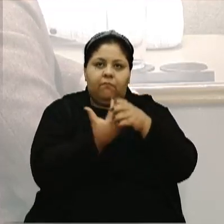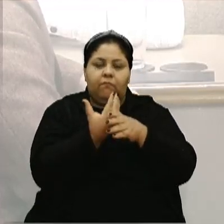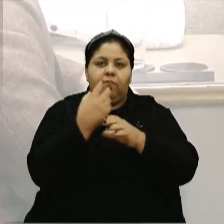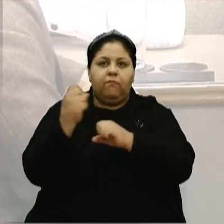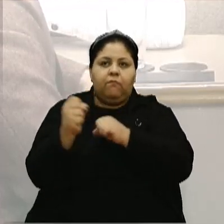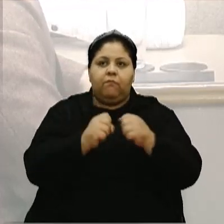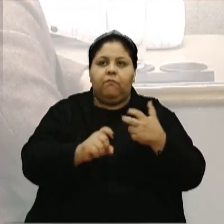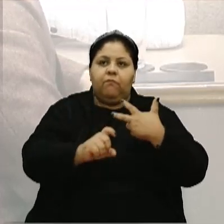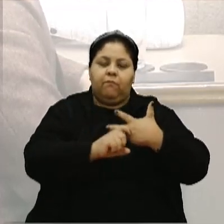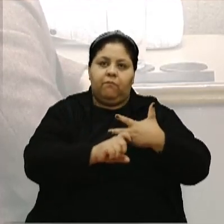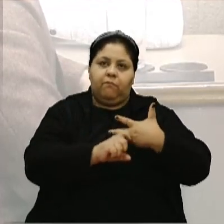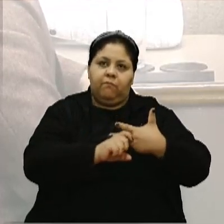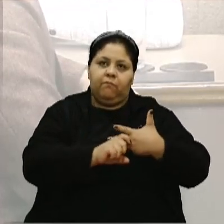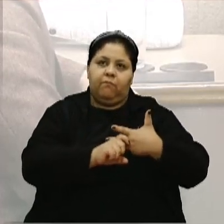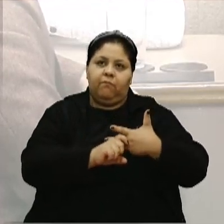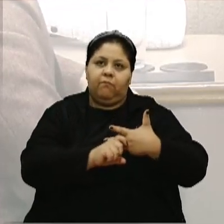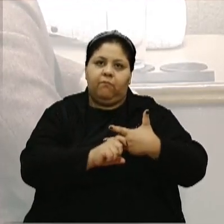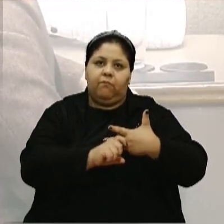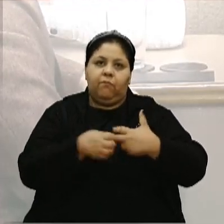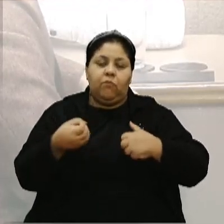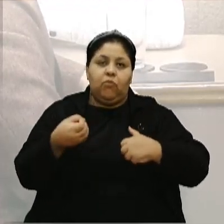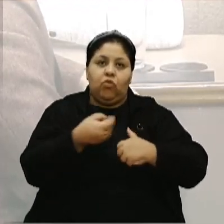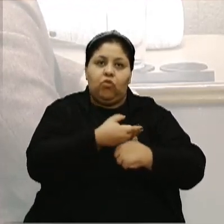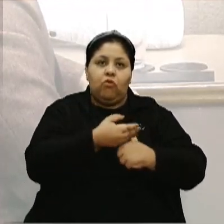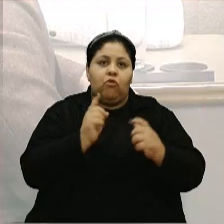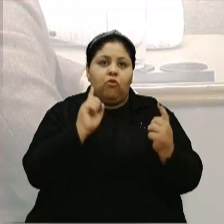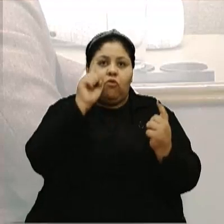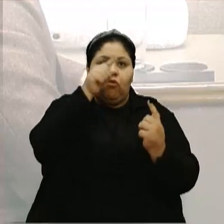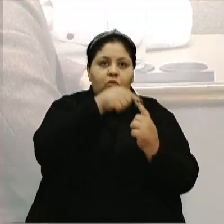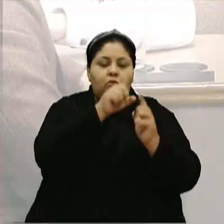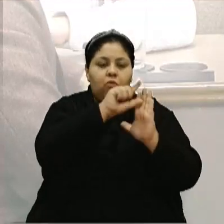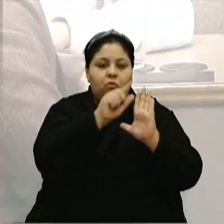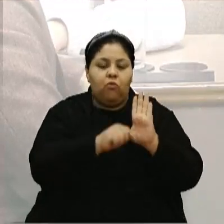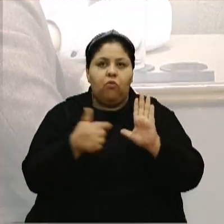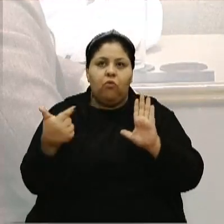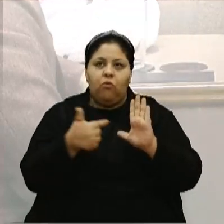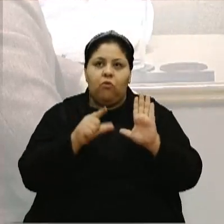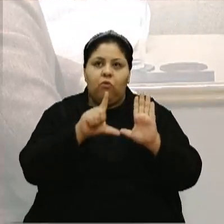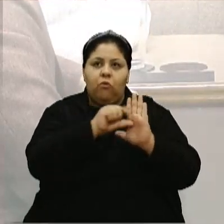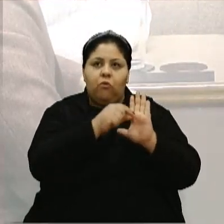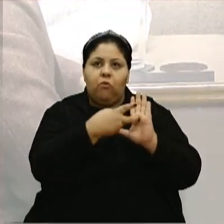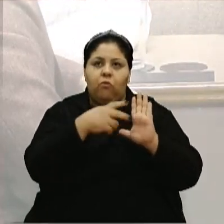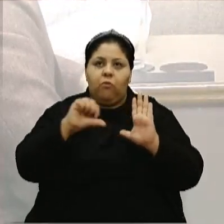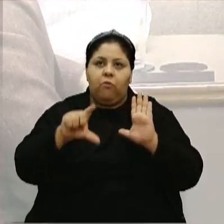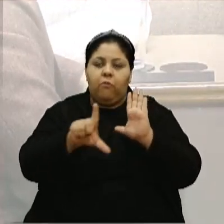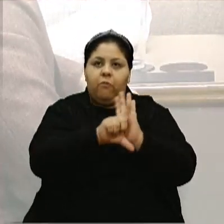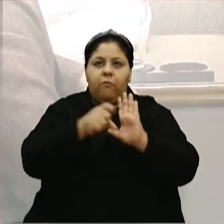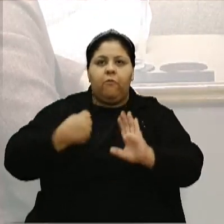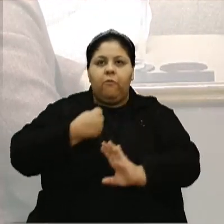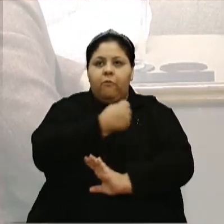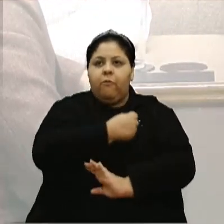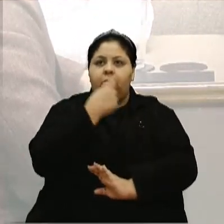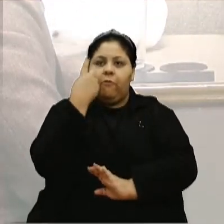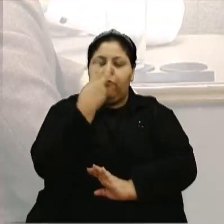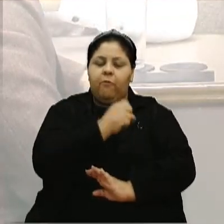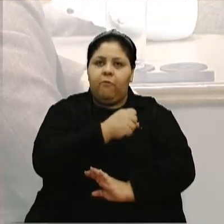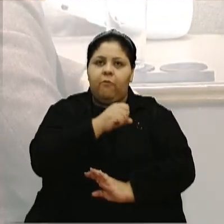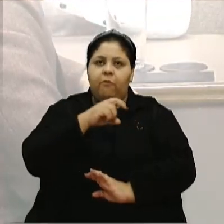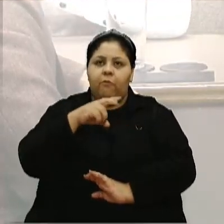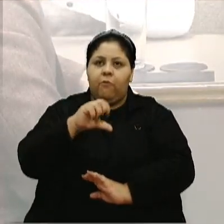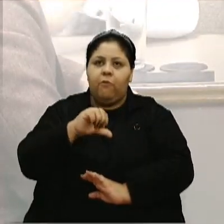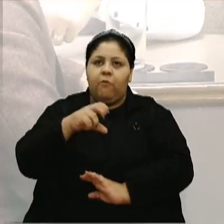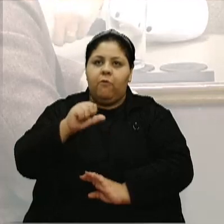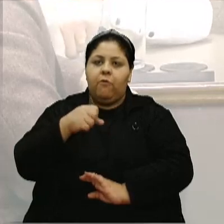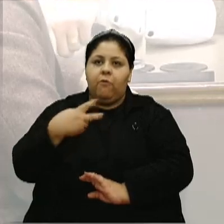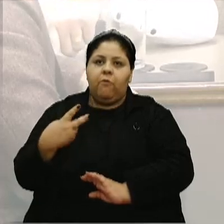autoria do Poder Executivo, que dá nova redação ao inciso 2, do artigo 29, da lei nº 8.983,